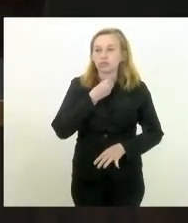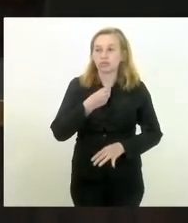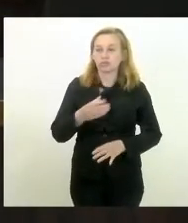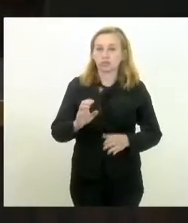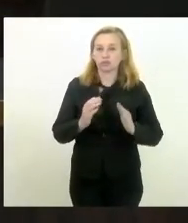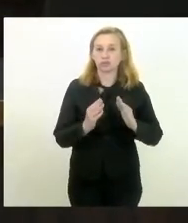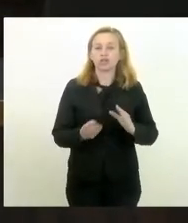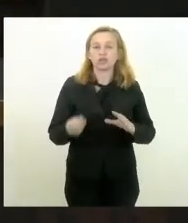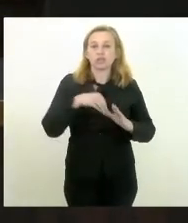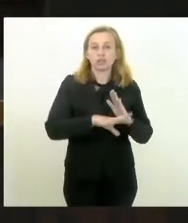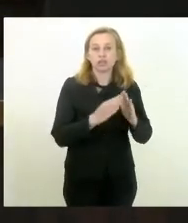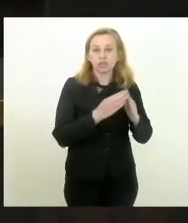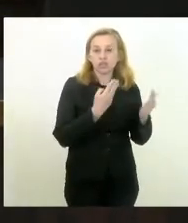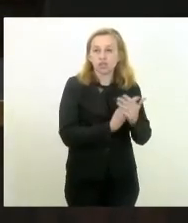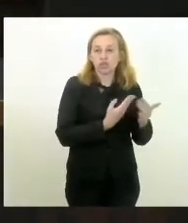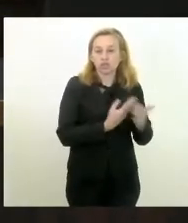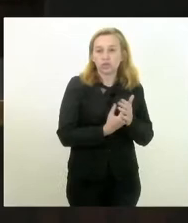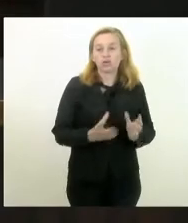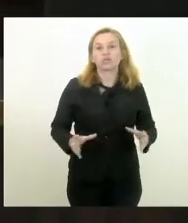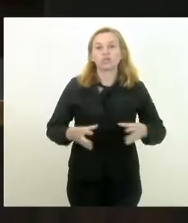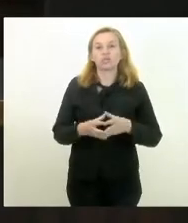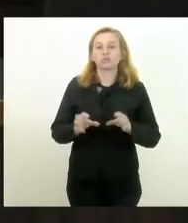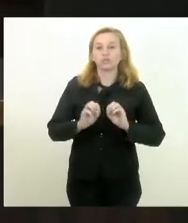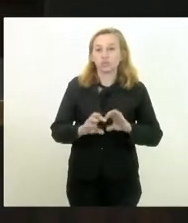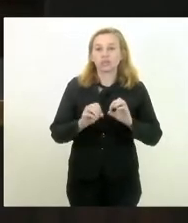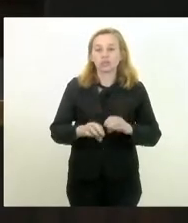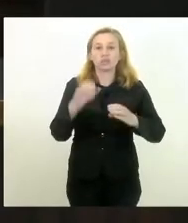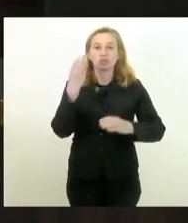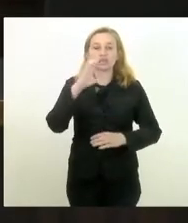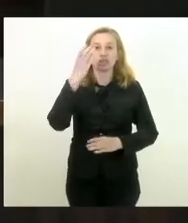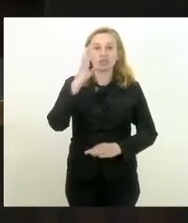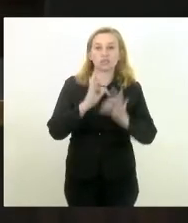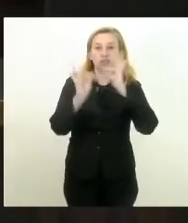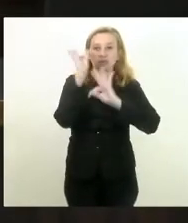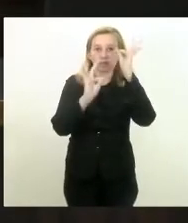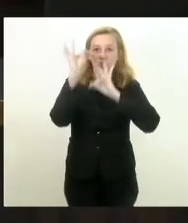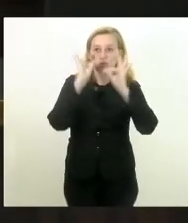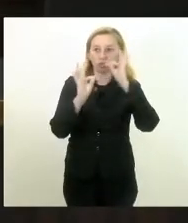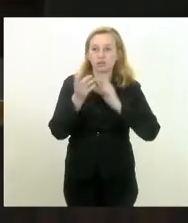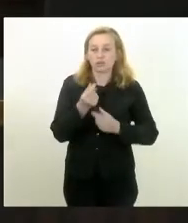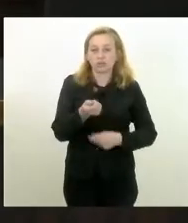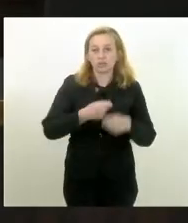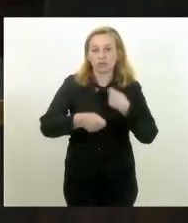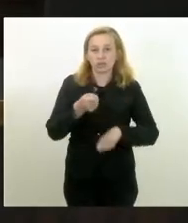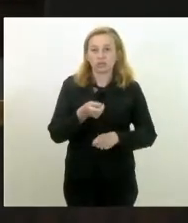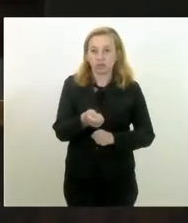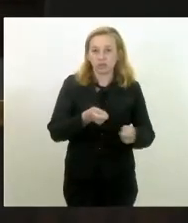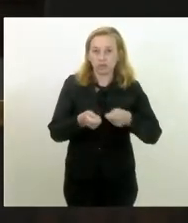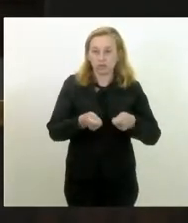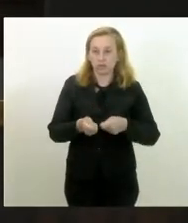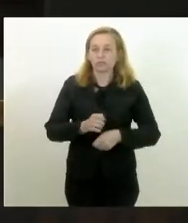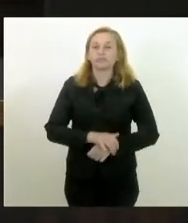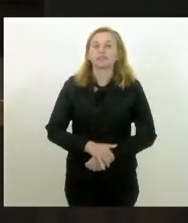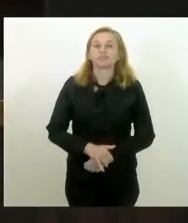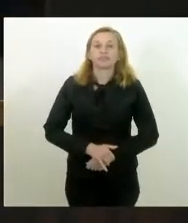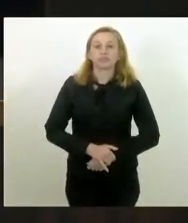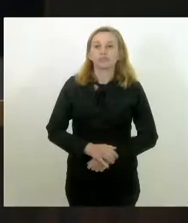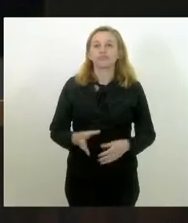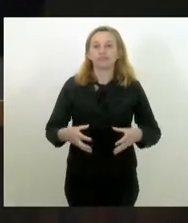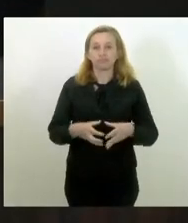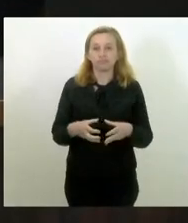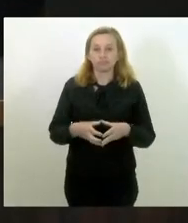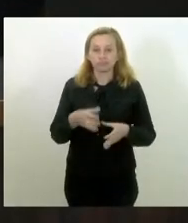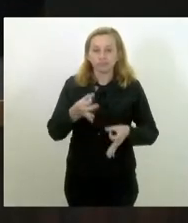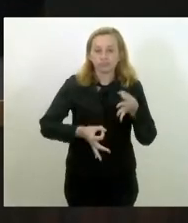Comissões de Constituição, Justiça de Educação, Ciência e Tecnologia, de Orçamento, Finanças, Fiscalização Financeira e Controle. Permite pareceres pela Comissão de